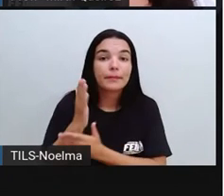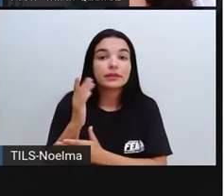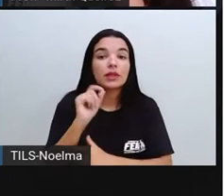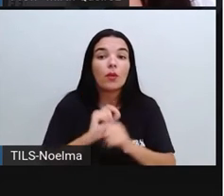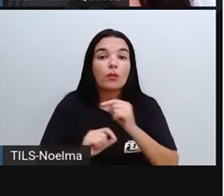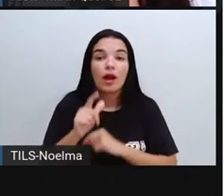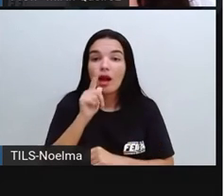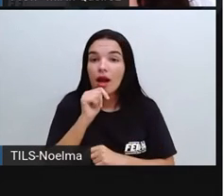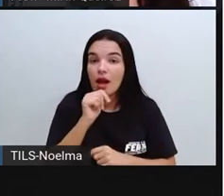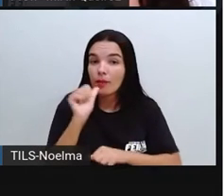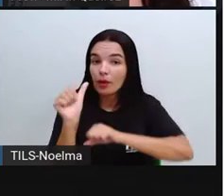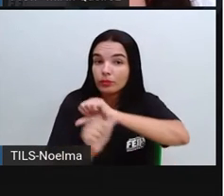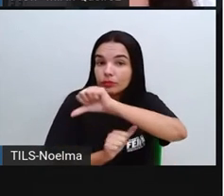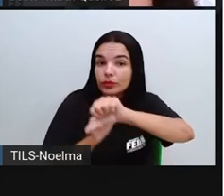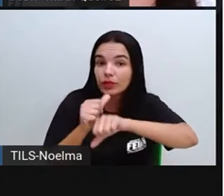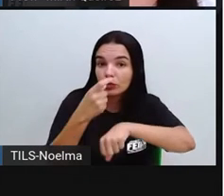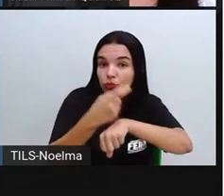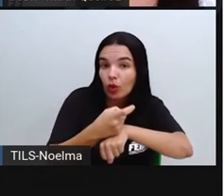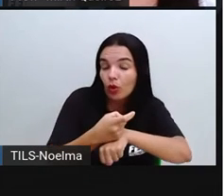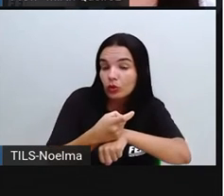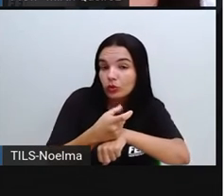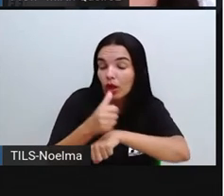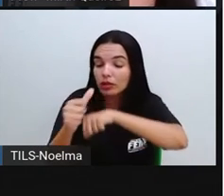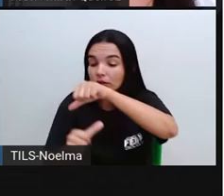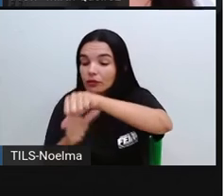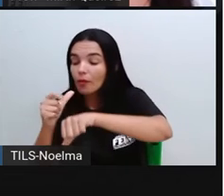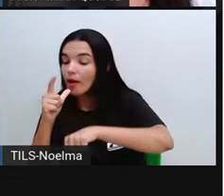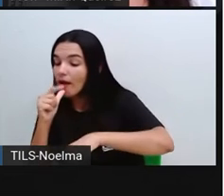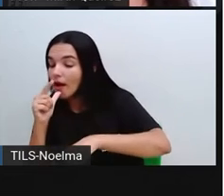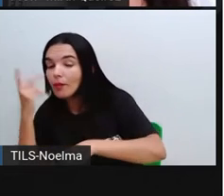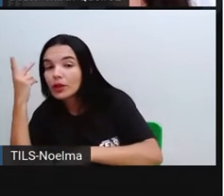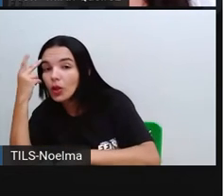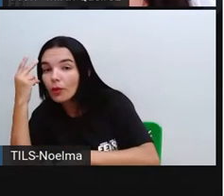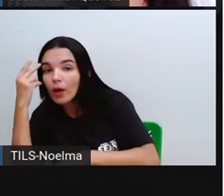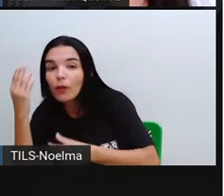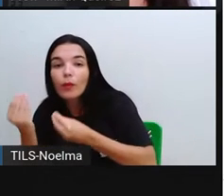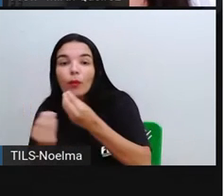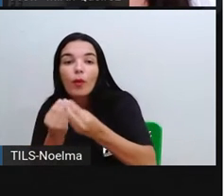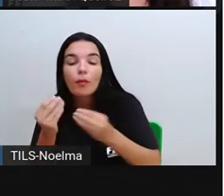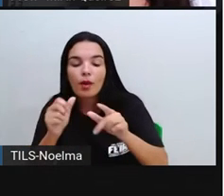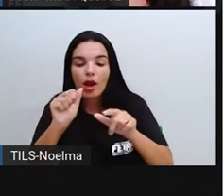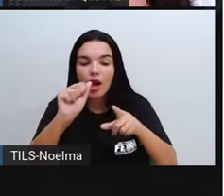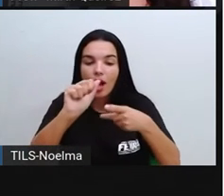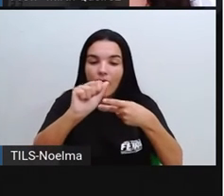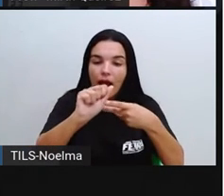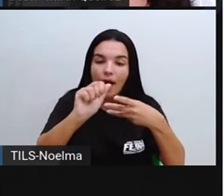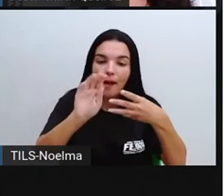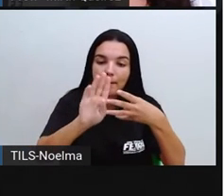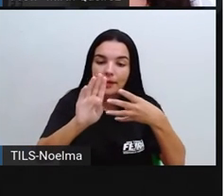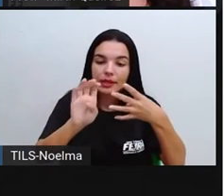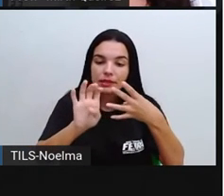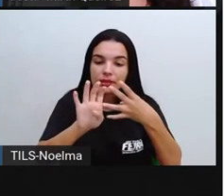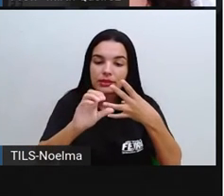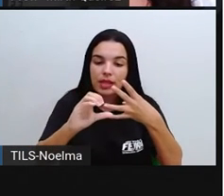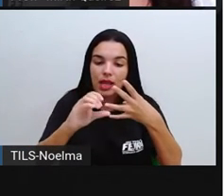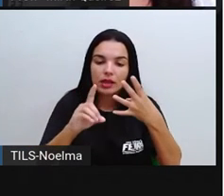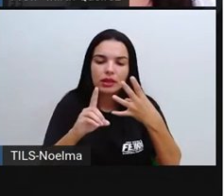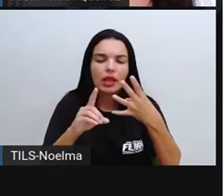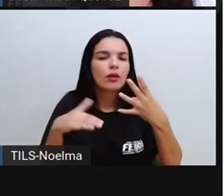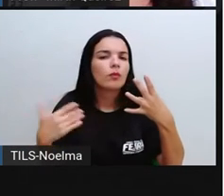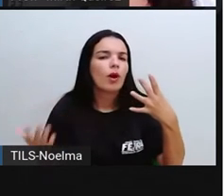passagem da água do estado sólido para o estado líquido. Como é chamado sólido para o líquido?